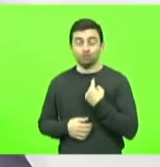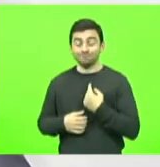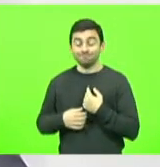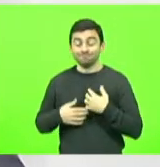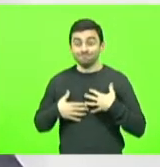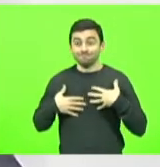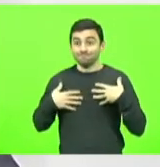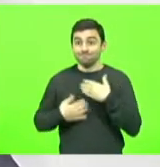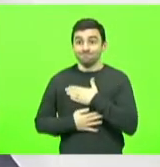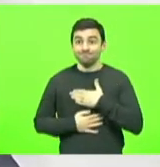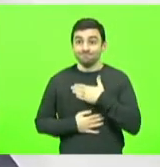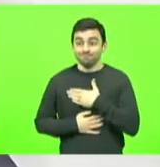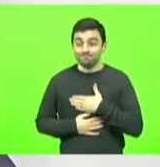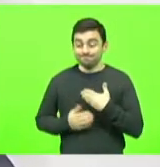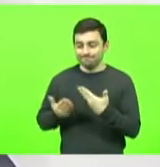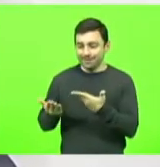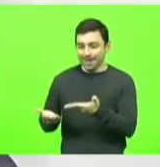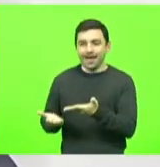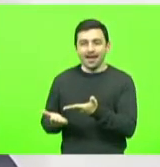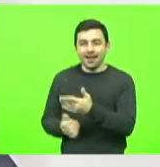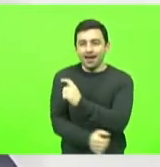da estudante Valentina.